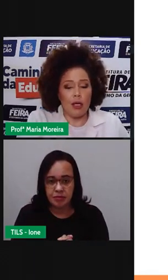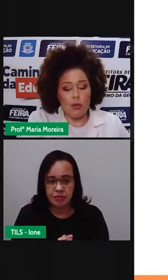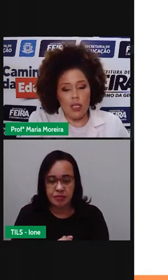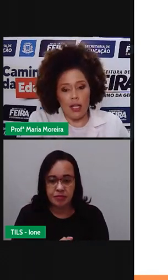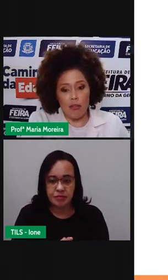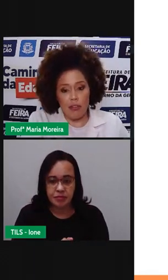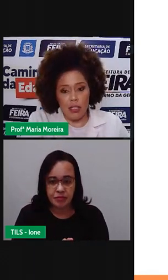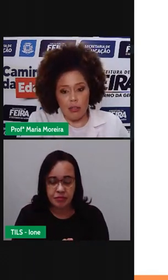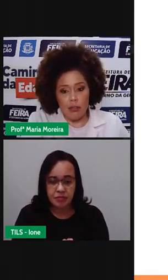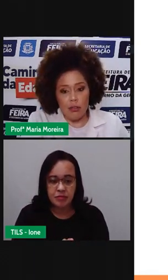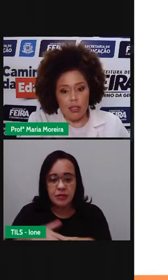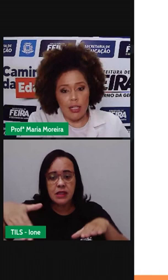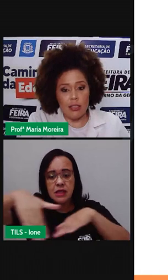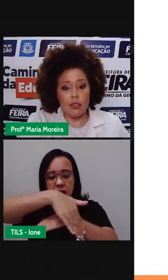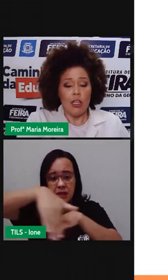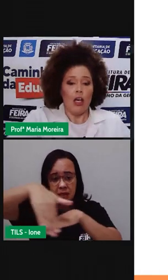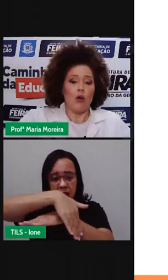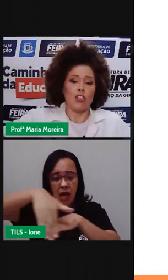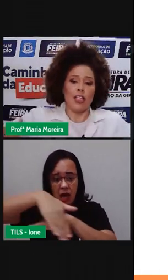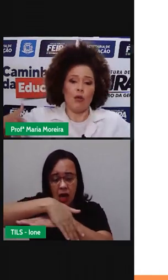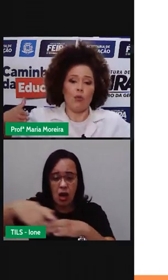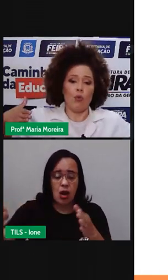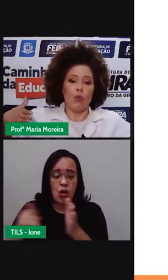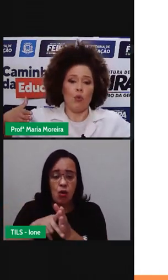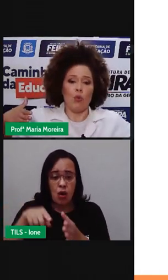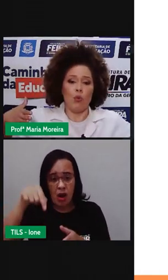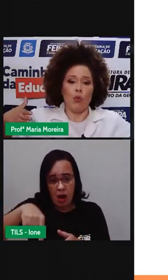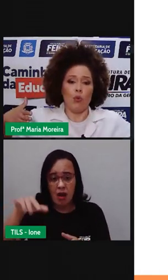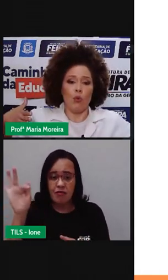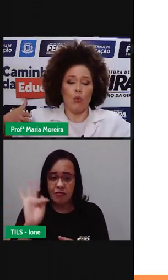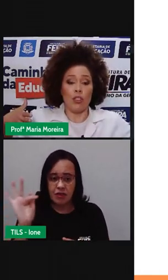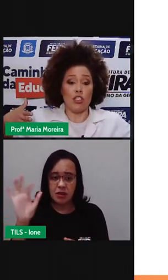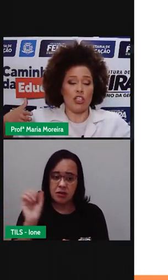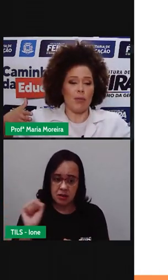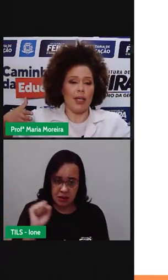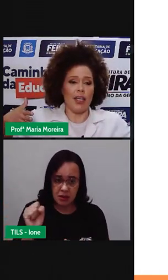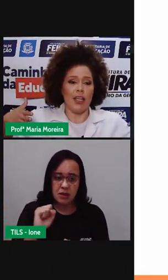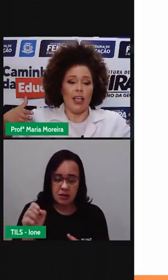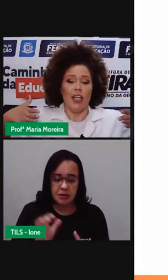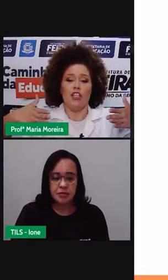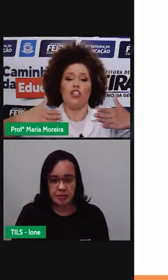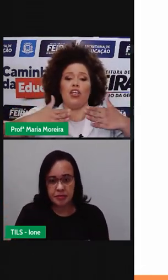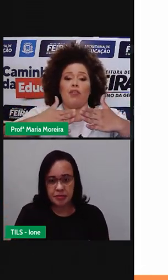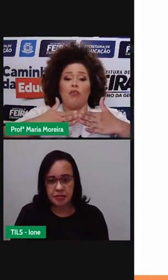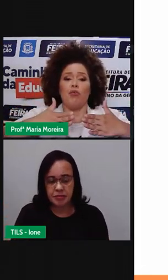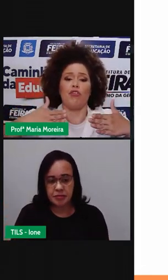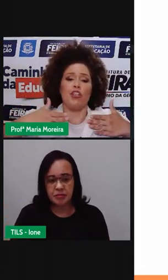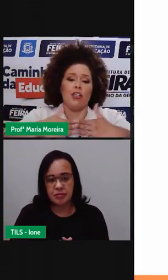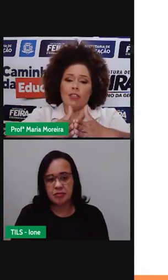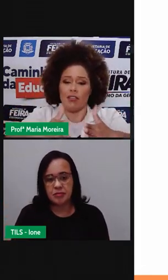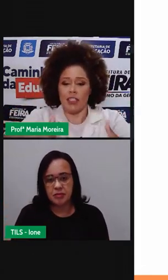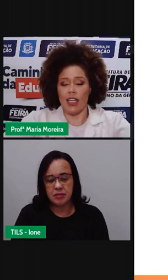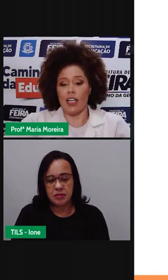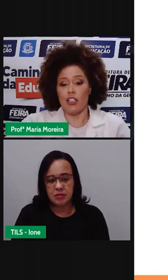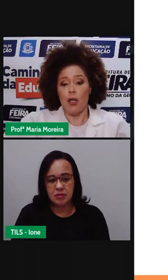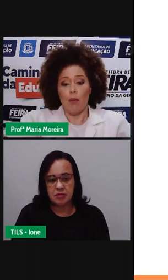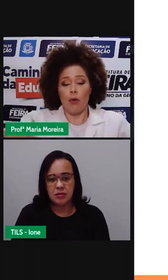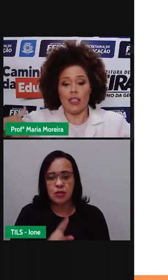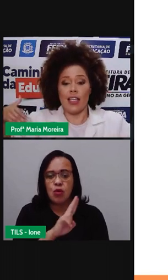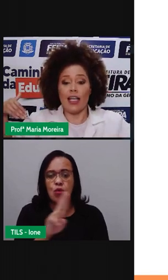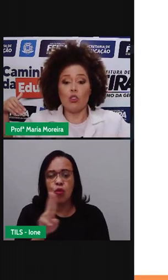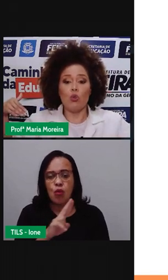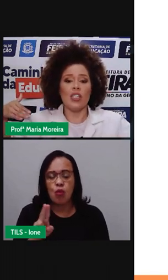início aí da Conselheiro Franco. É isso. Onde tem um... O que se chama aí de um funil, na verdade.